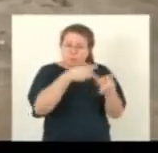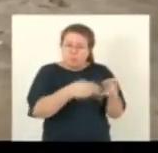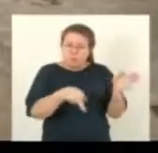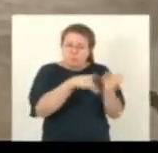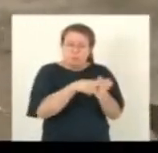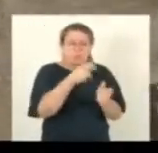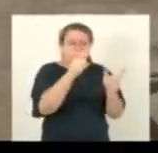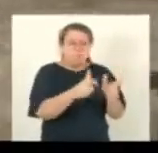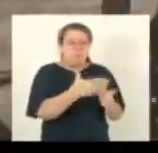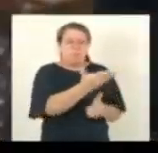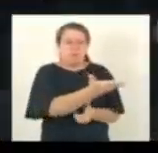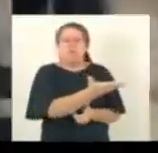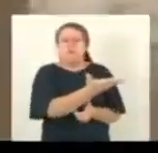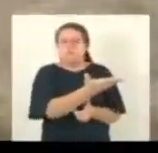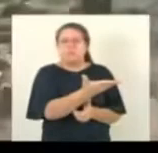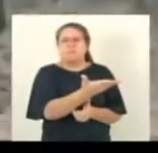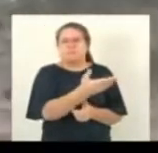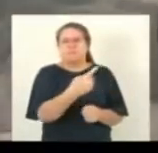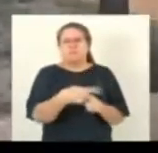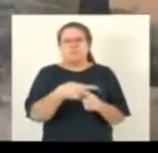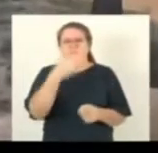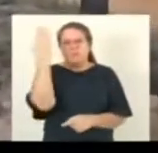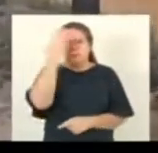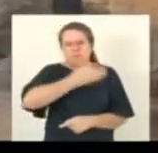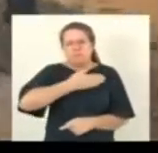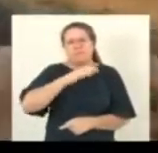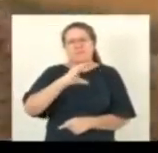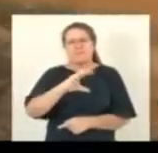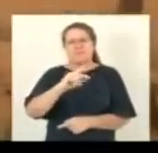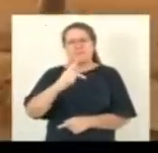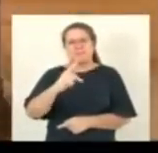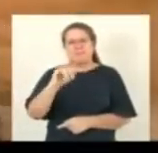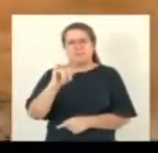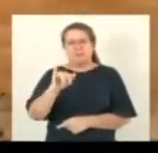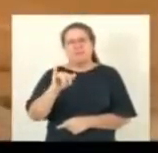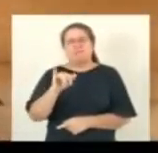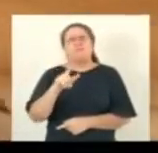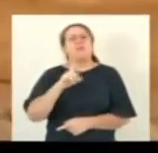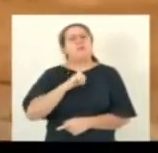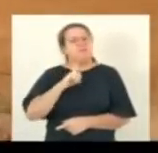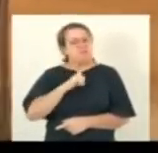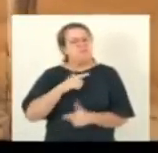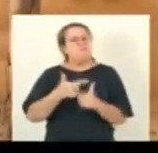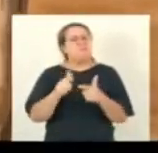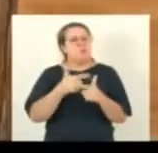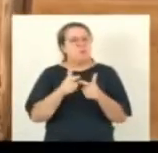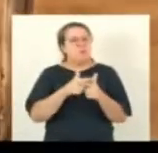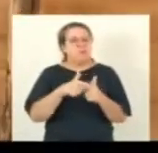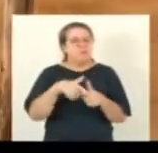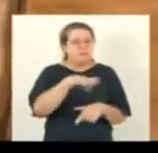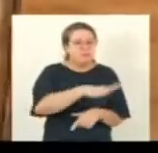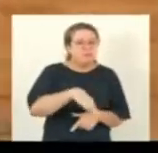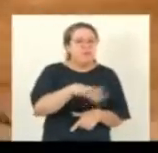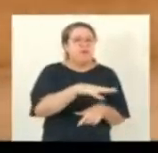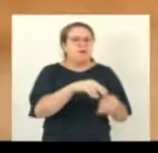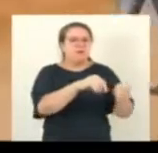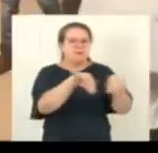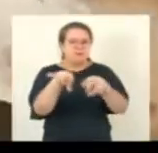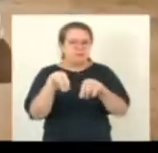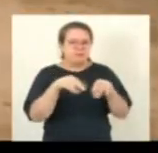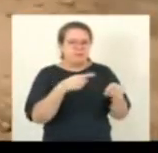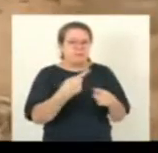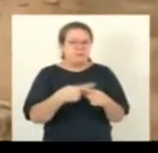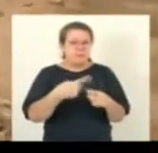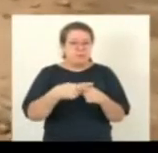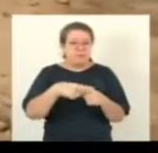já foi provada na CPI e também na Justiça. Houve grilagem destas terras. Olha, o Espírito Santo é um